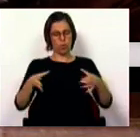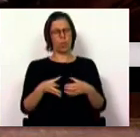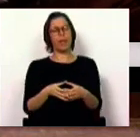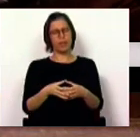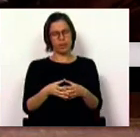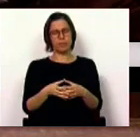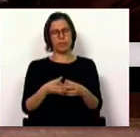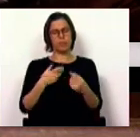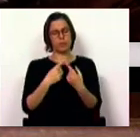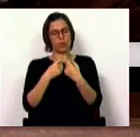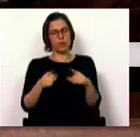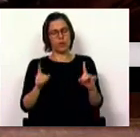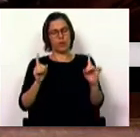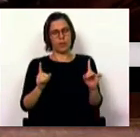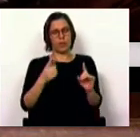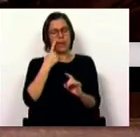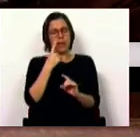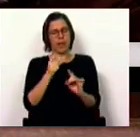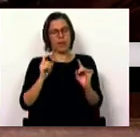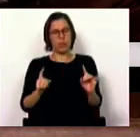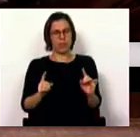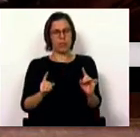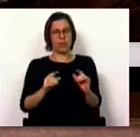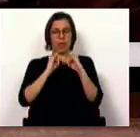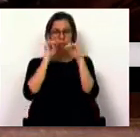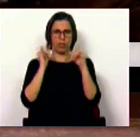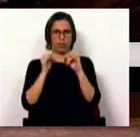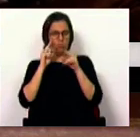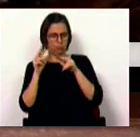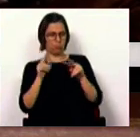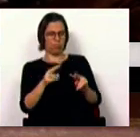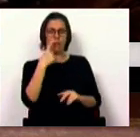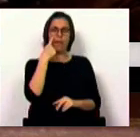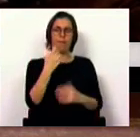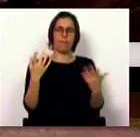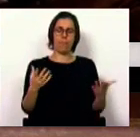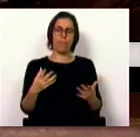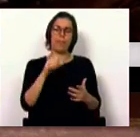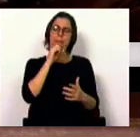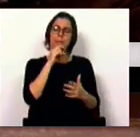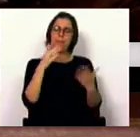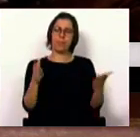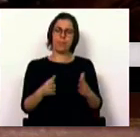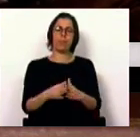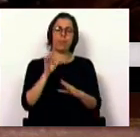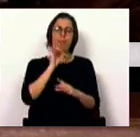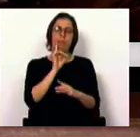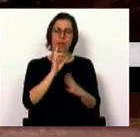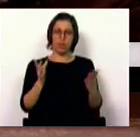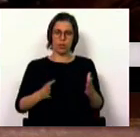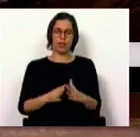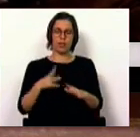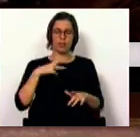que nos distingue, que é reconhecido internacionalmente como um potencial que valoriza